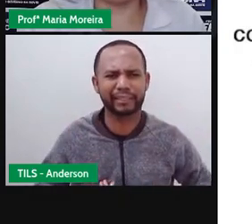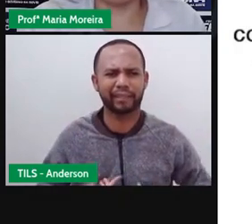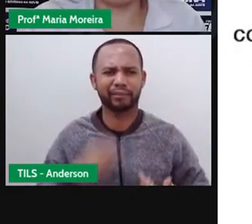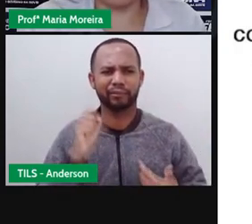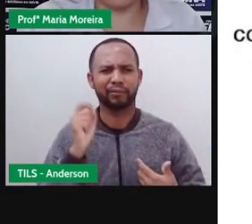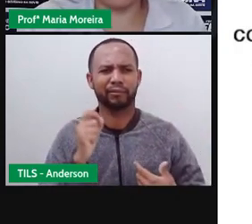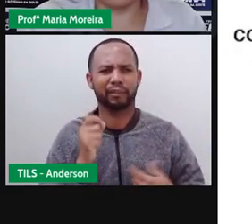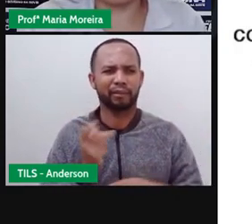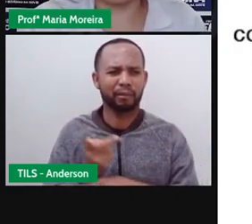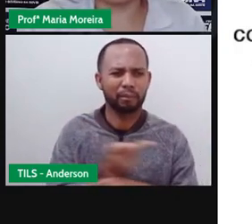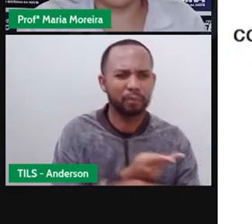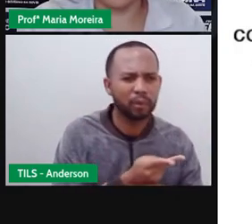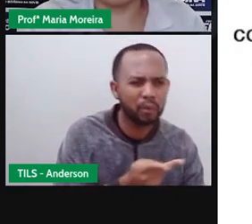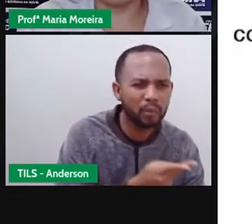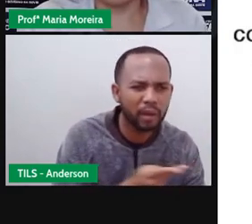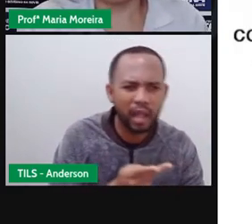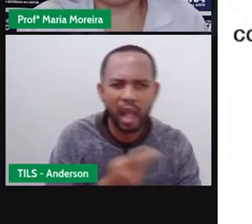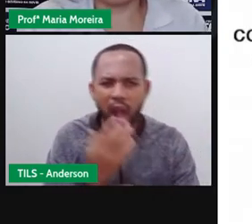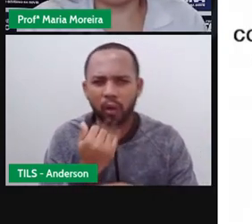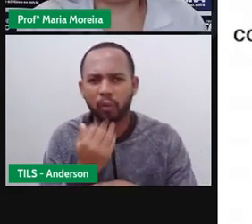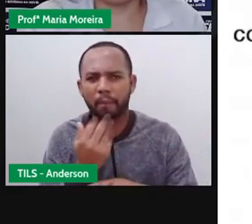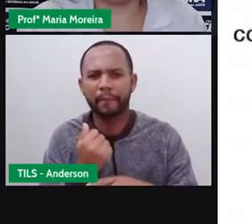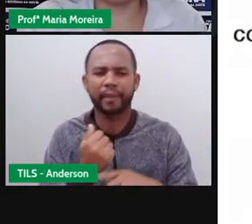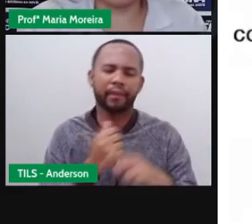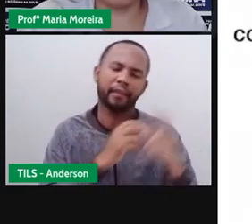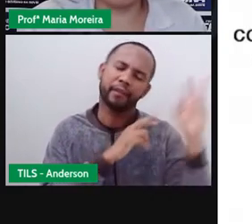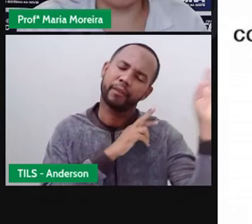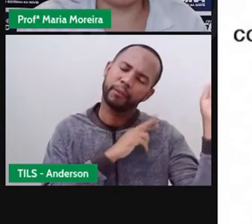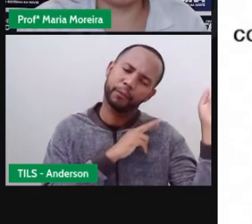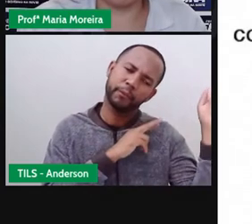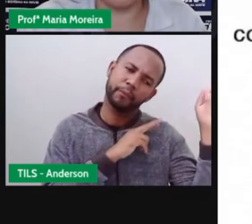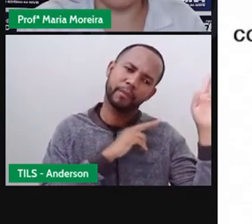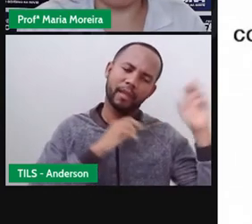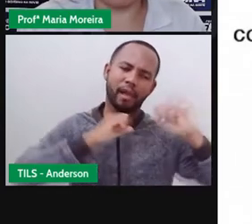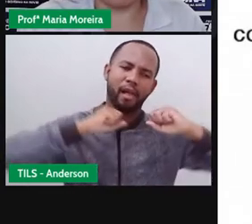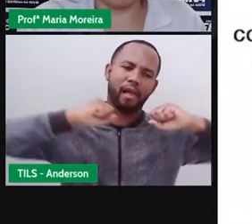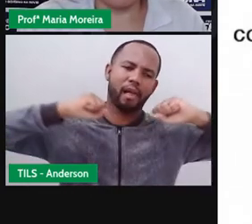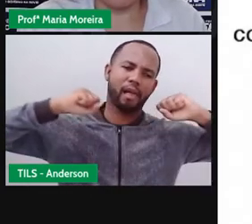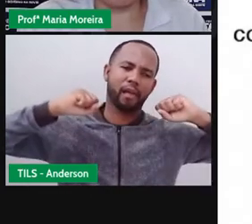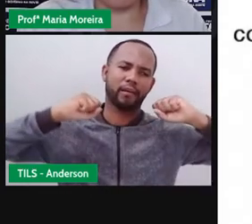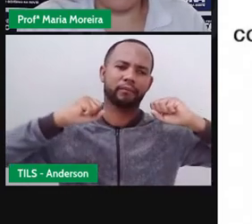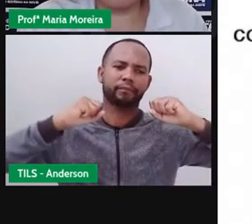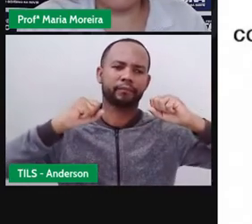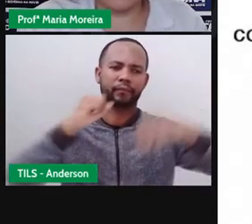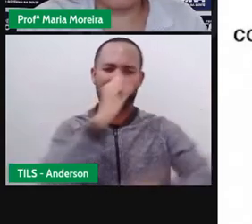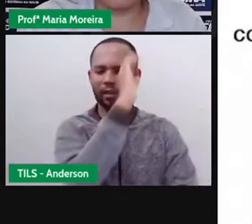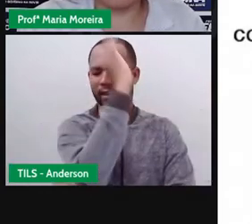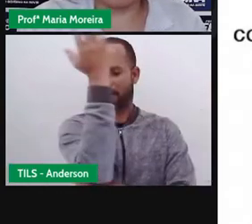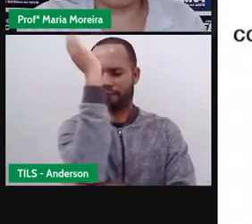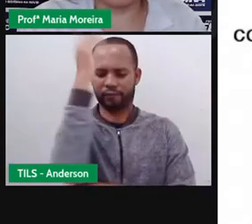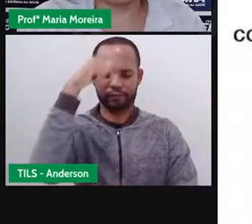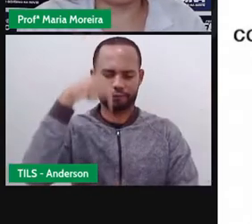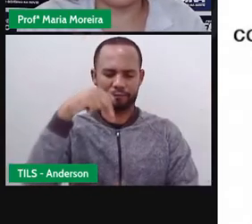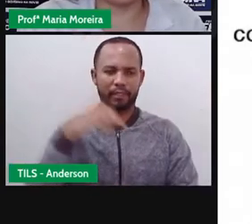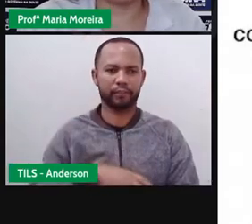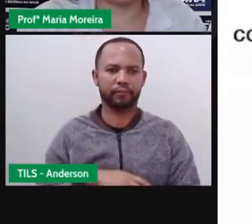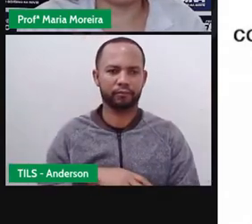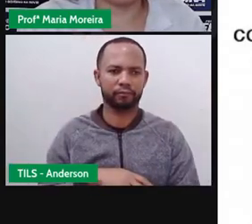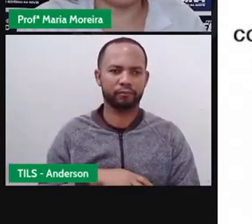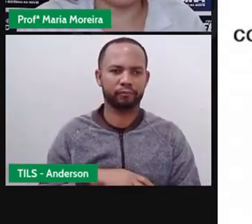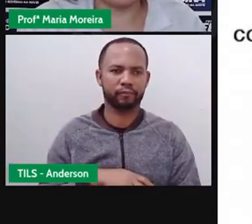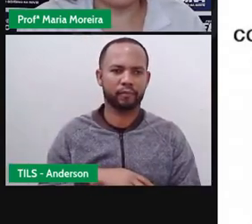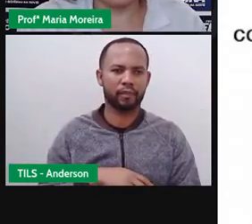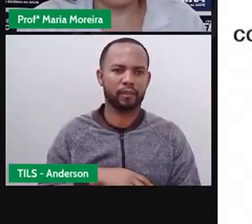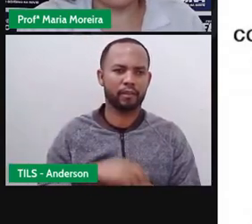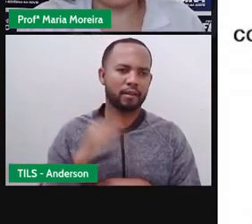dormia espichado debaixo da sombra boa de uma árvore. Vieram os ratinhos passear em